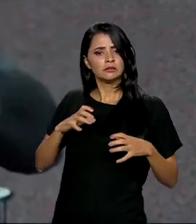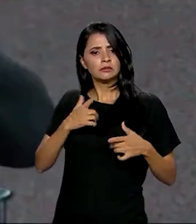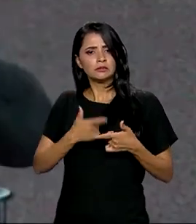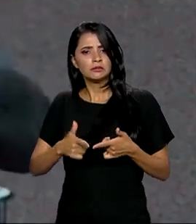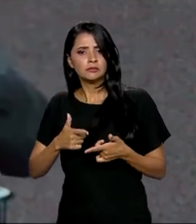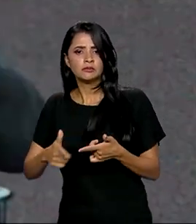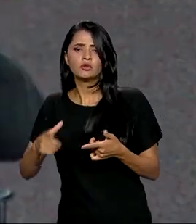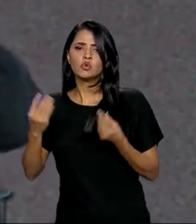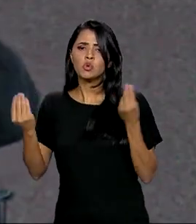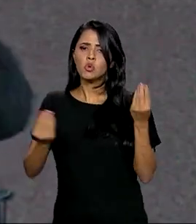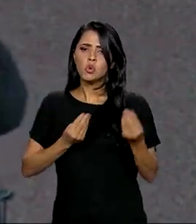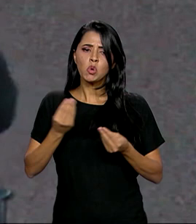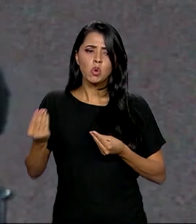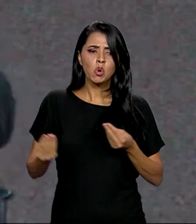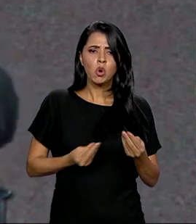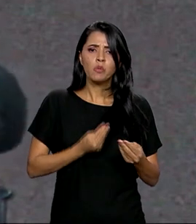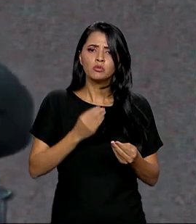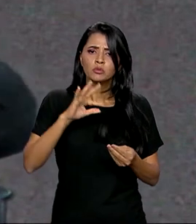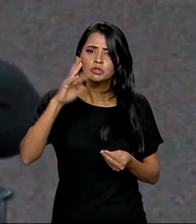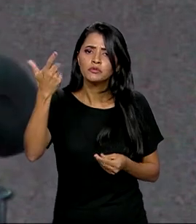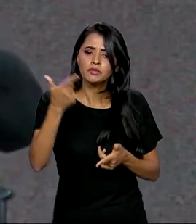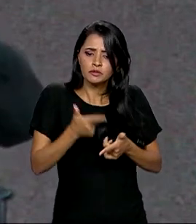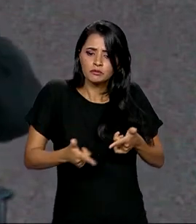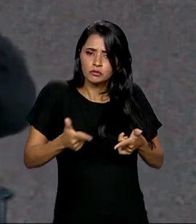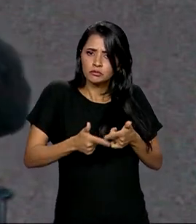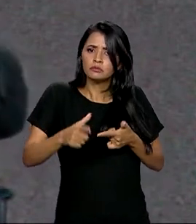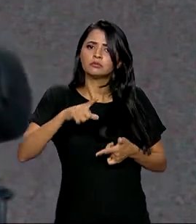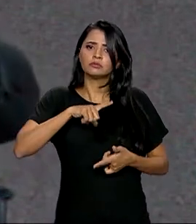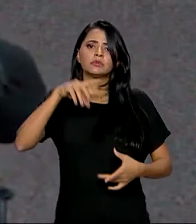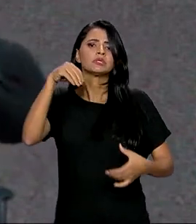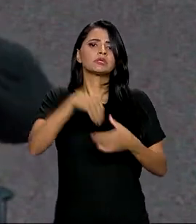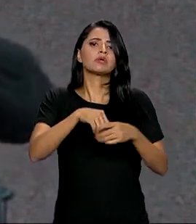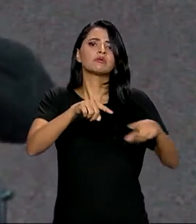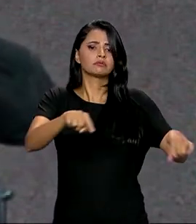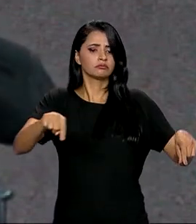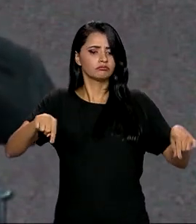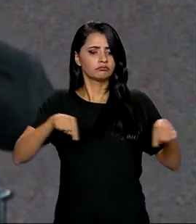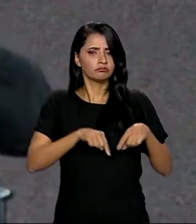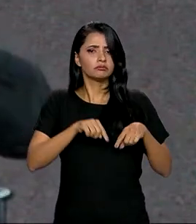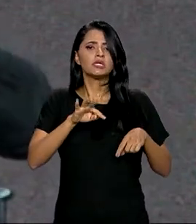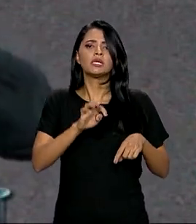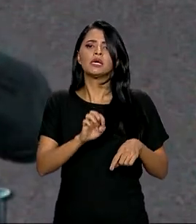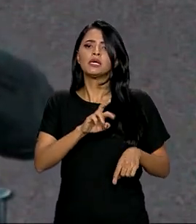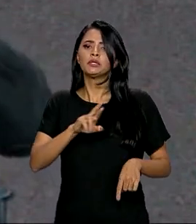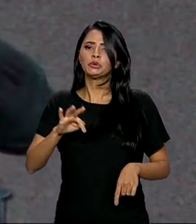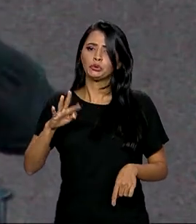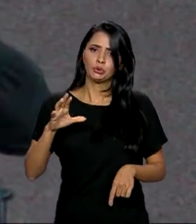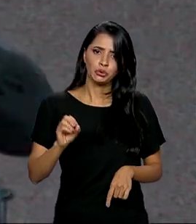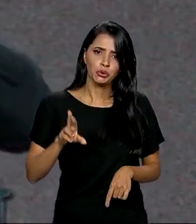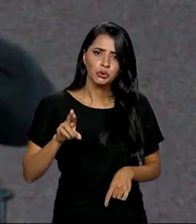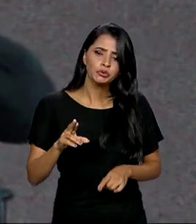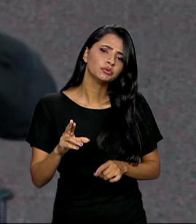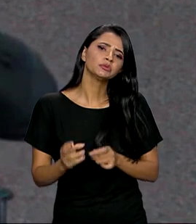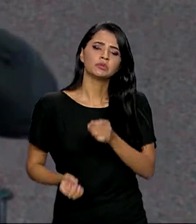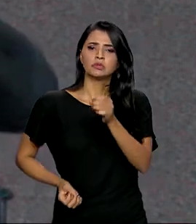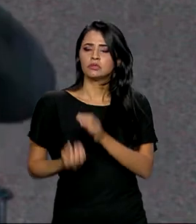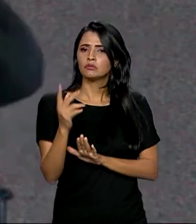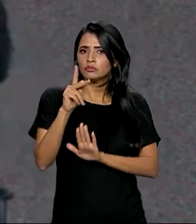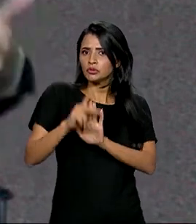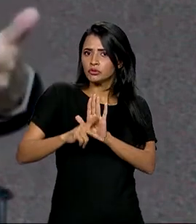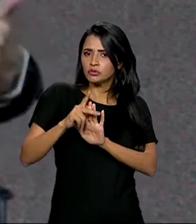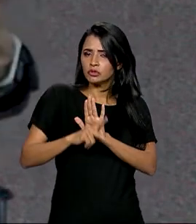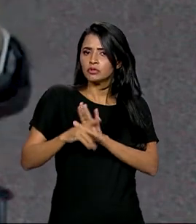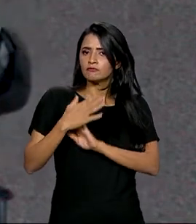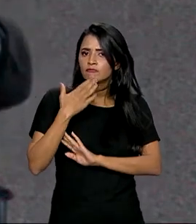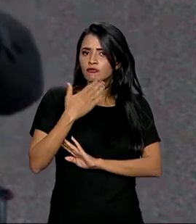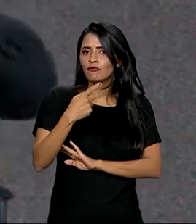Então, como resolver esses conflitos que existem no território em prol de criar um projeto que beneficie